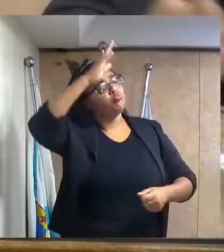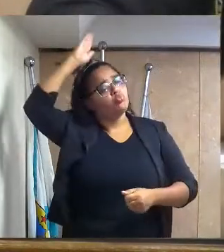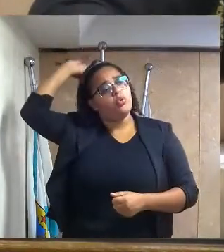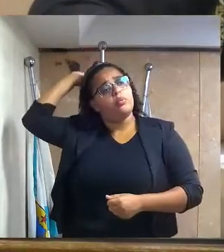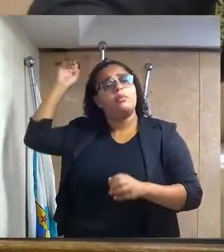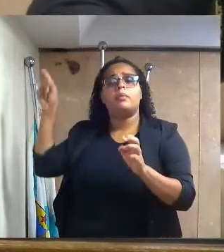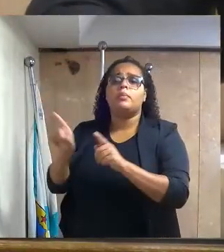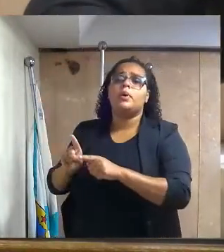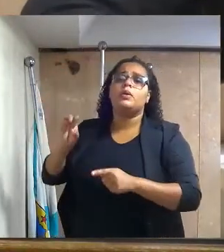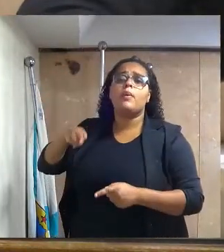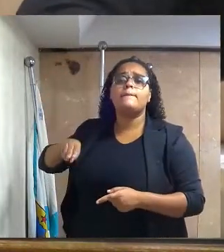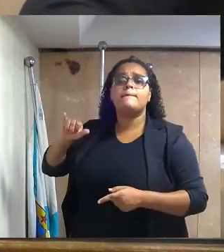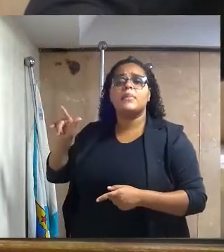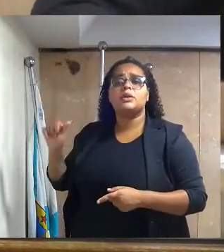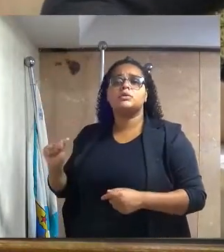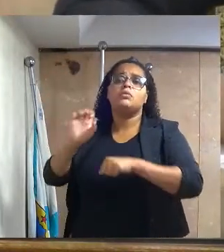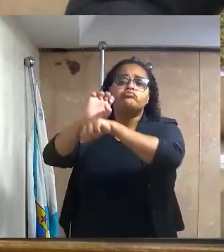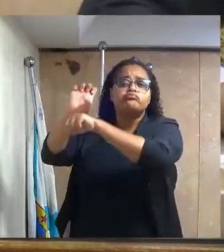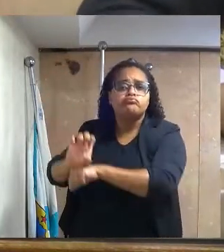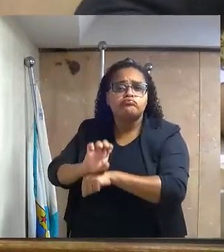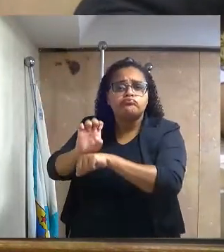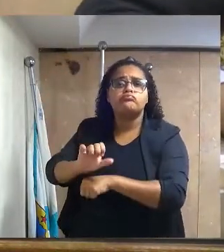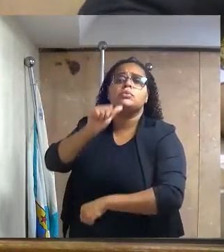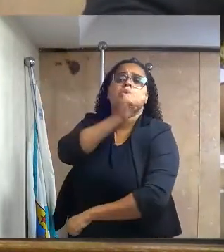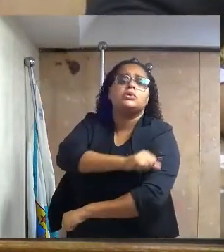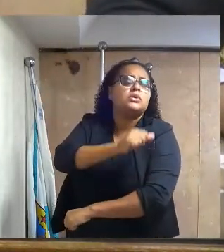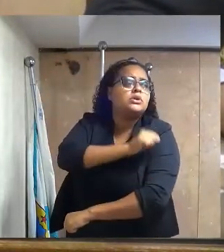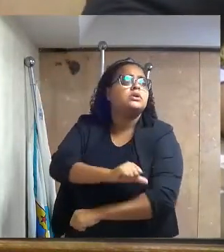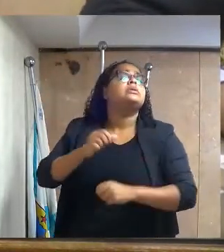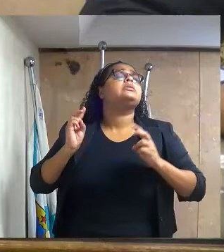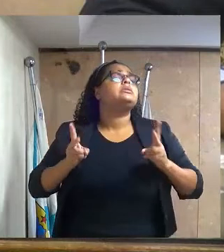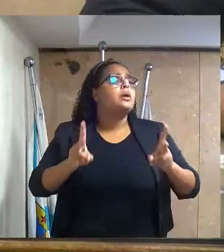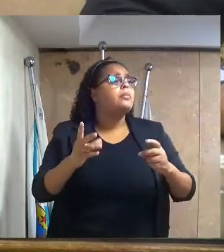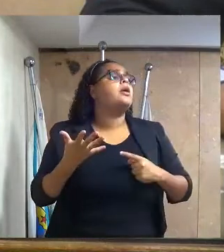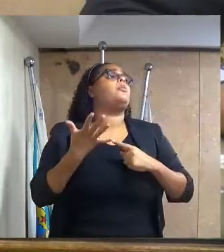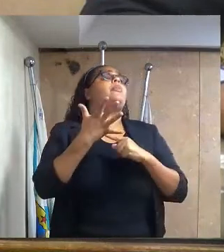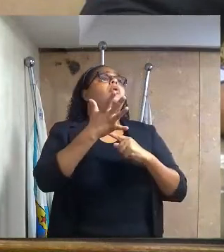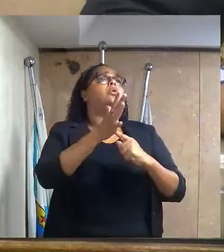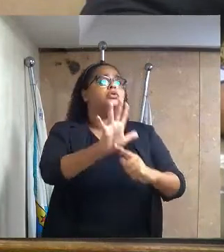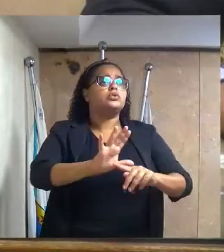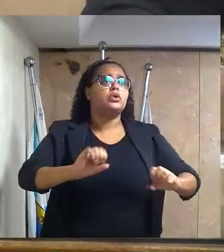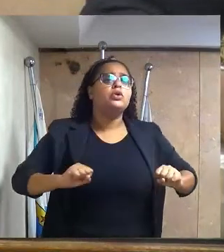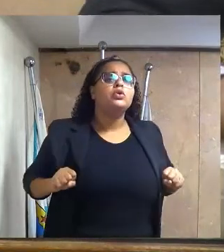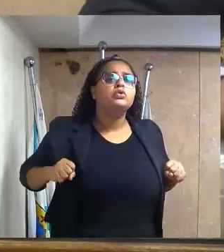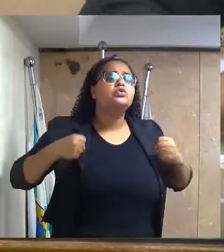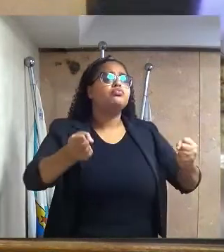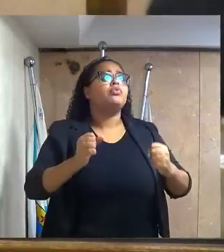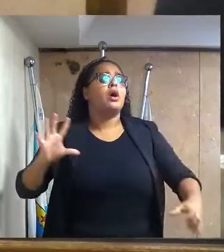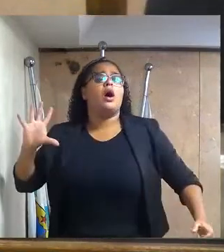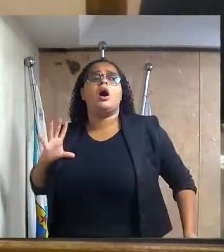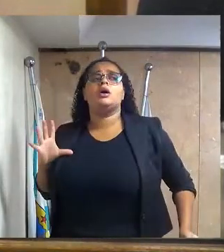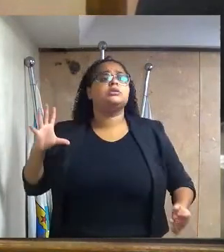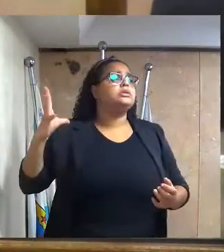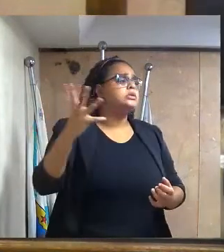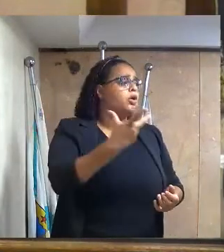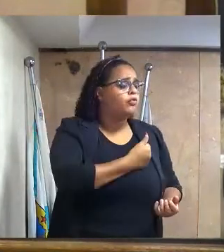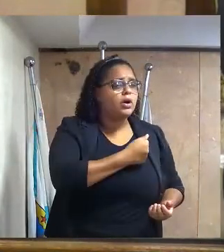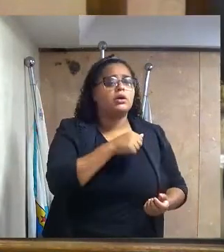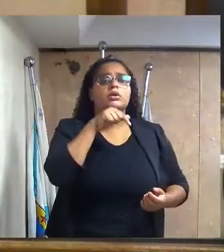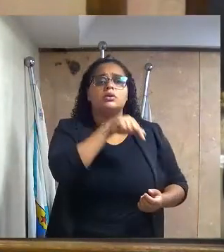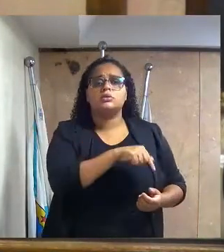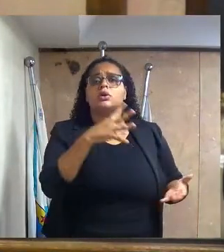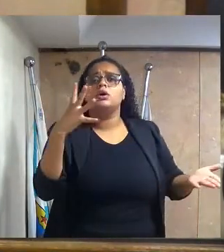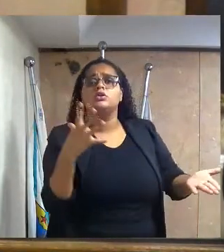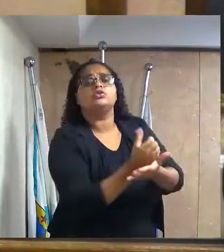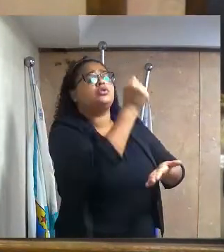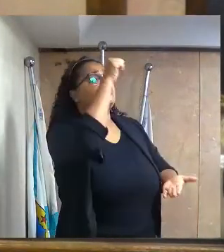Militar do Estado do Rio de Janeiro, sempre demonstrando notório empenho em salvaguardar o patrimônio, bem como para